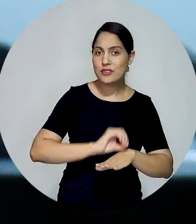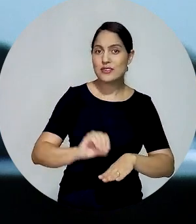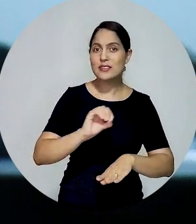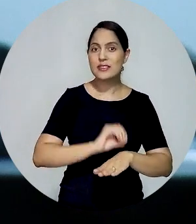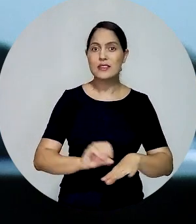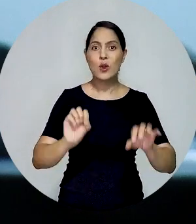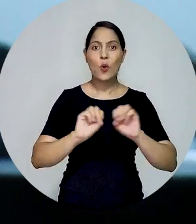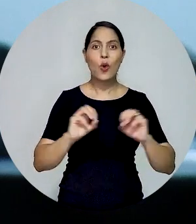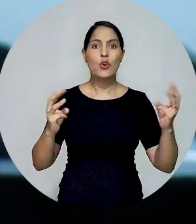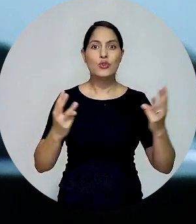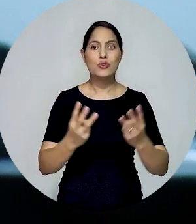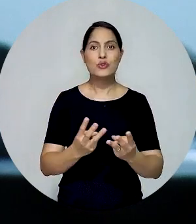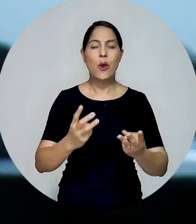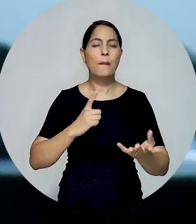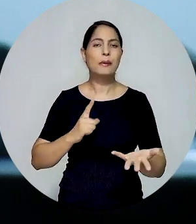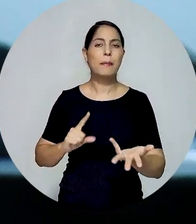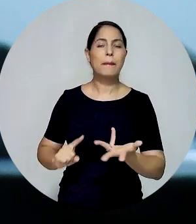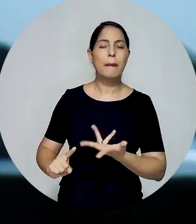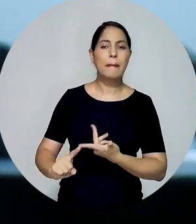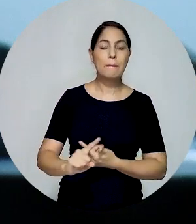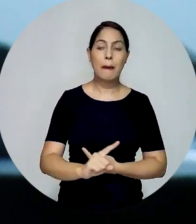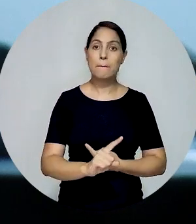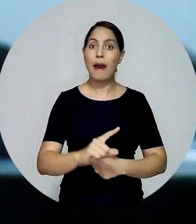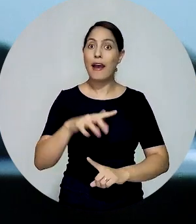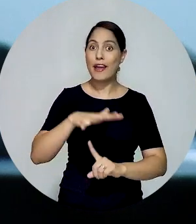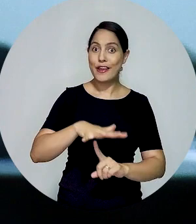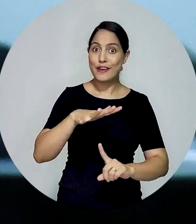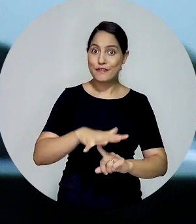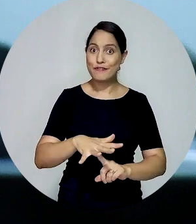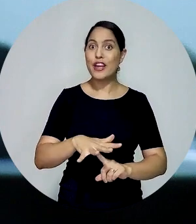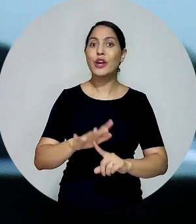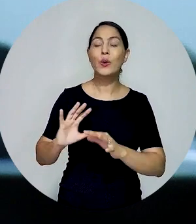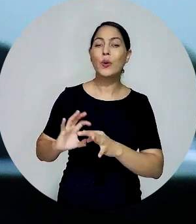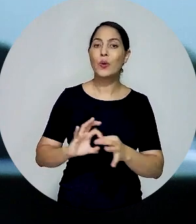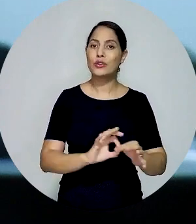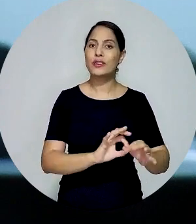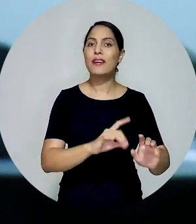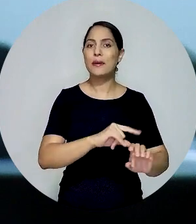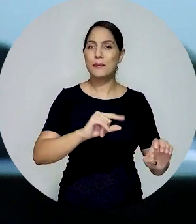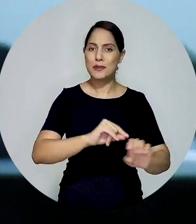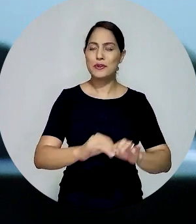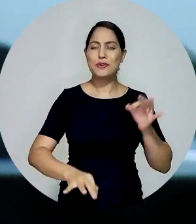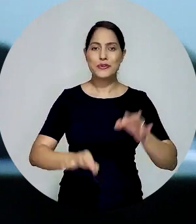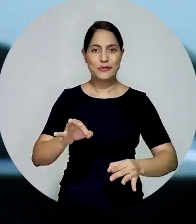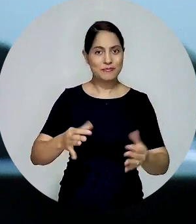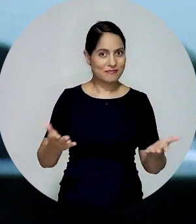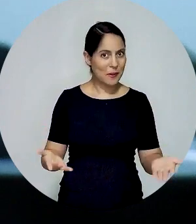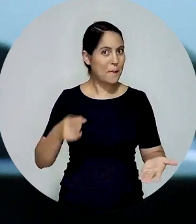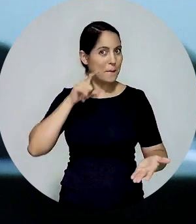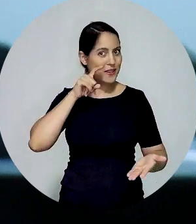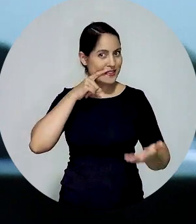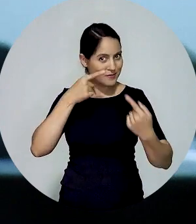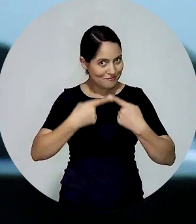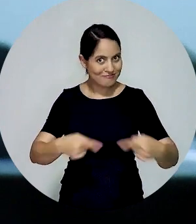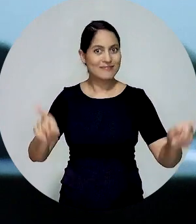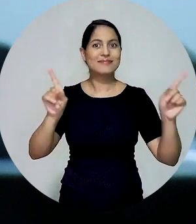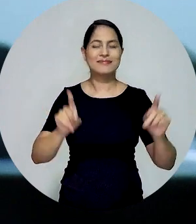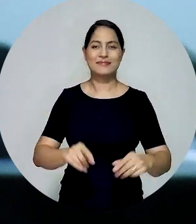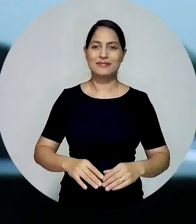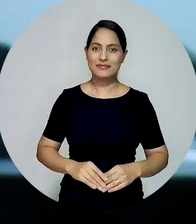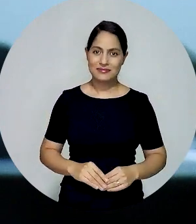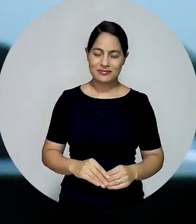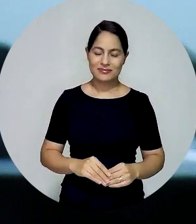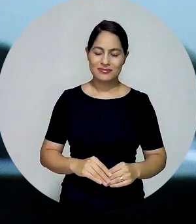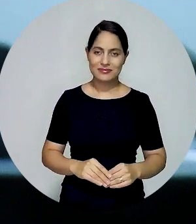workshops, debates, talk shows e uma feira de empreendedorismo jurídico. O evento foi inaugurado pelo presidente da UAB